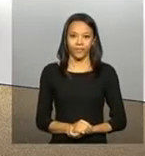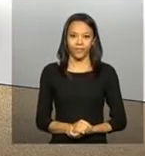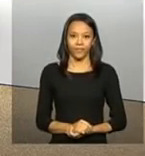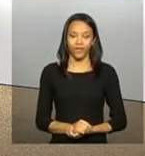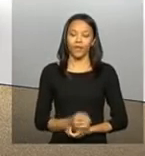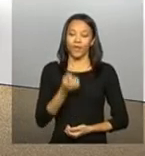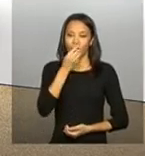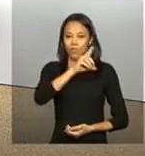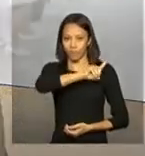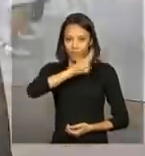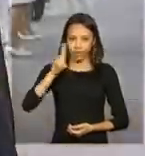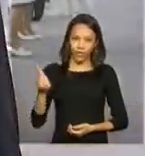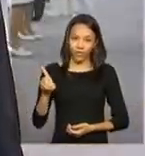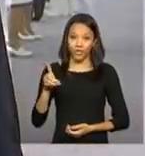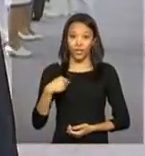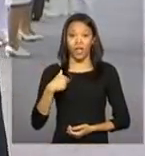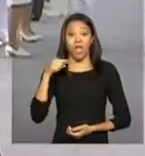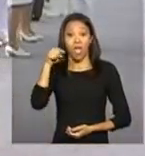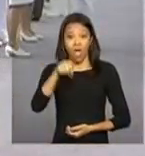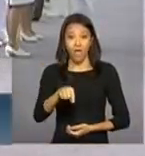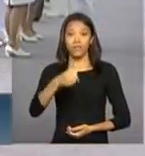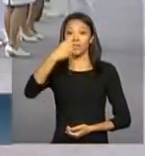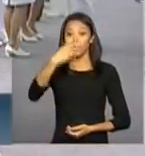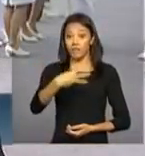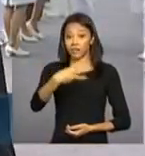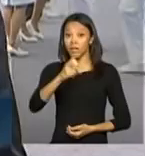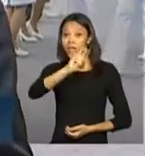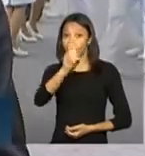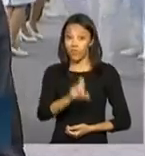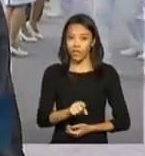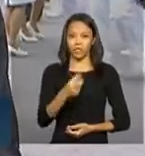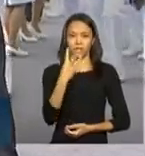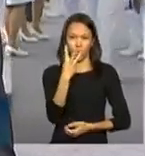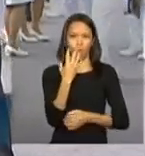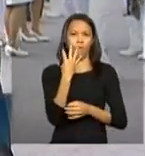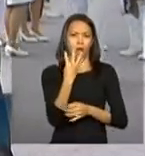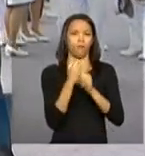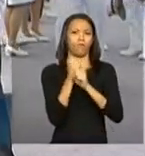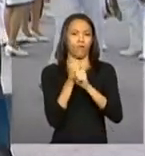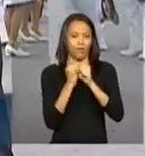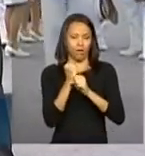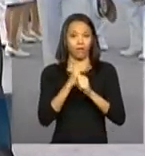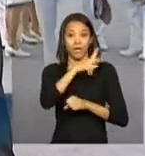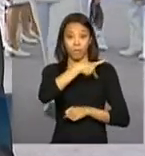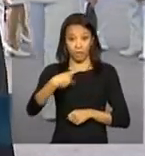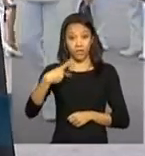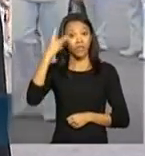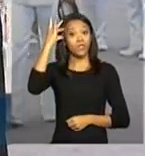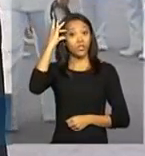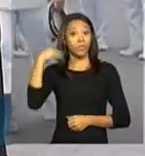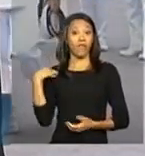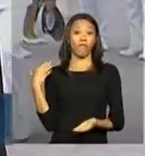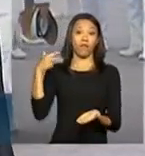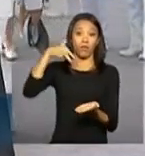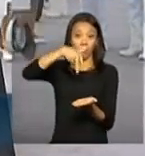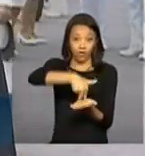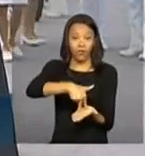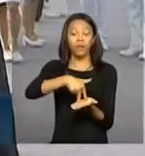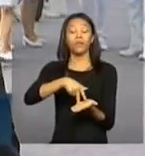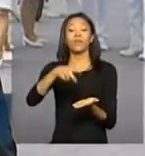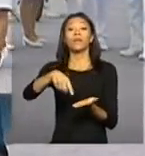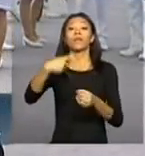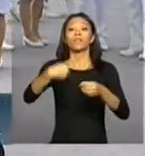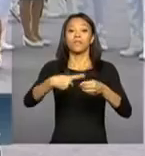Bom dia, Daniele. Esta é a terceira vez nos últimos quatro anos que a presidenta Dilma Rousseff vem aqui à cidade de